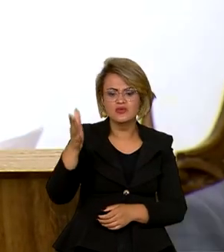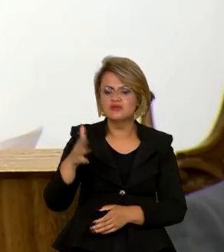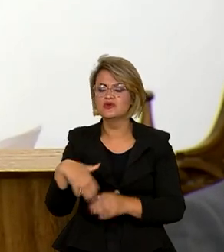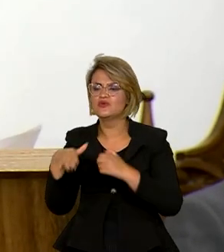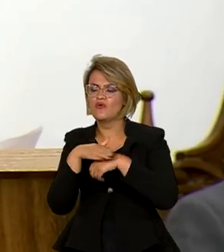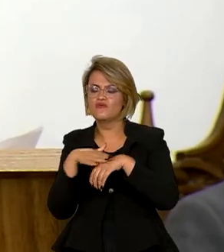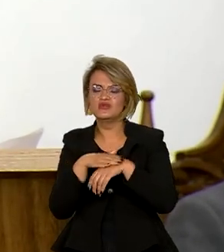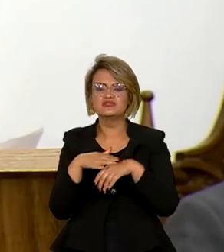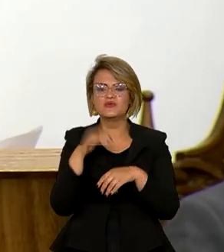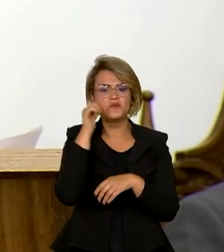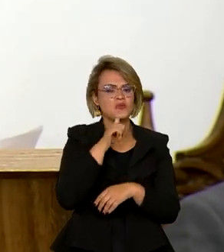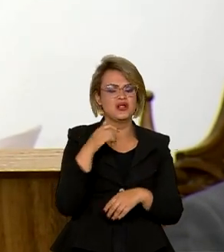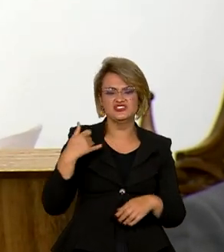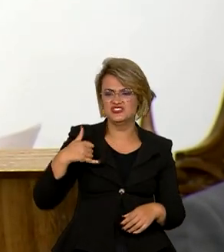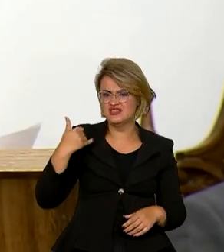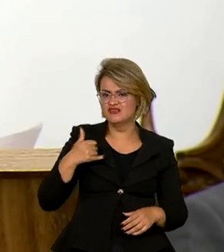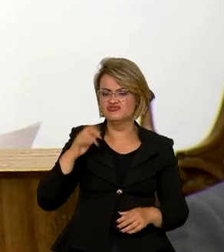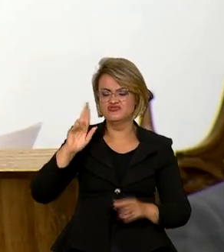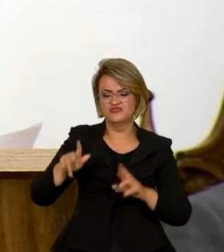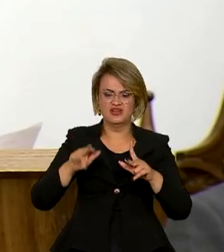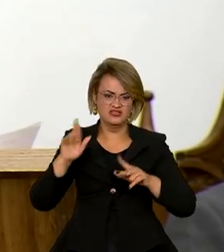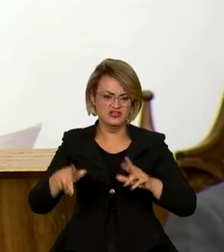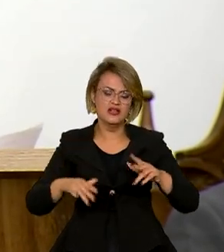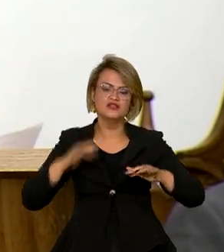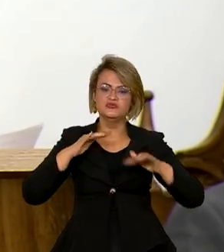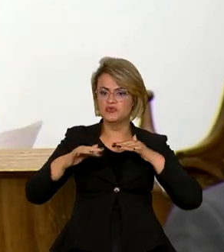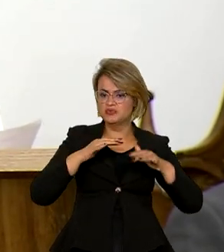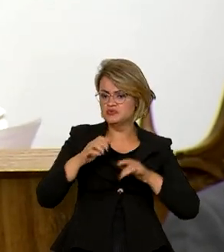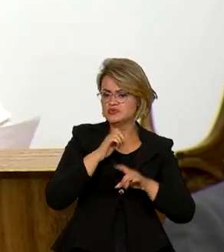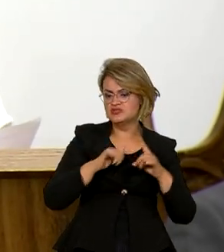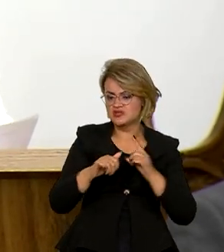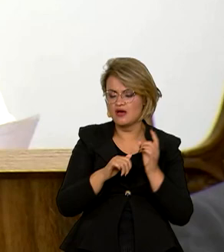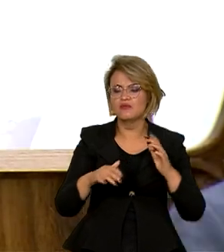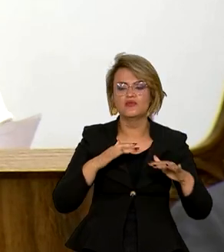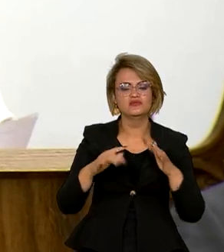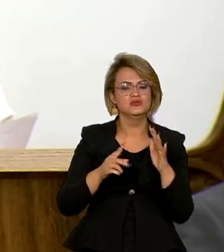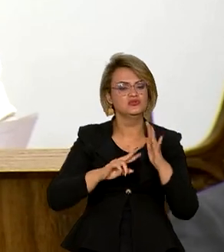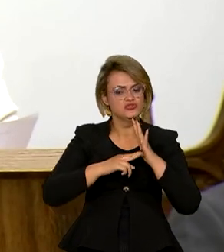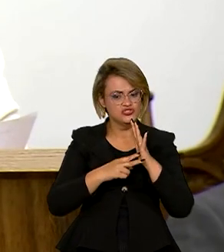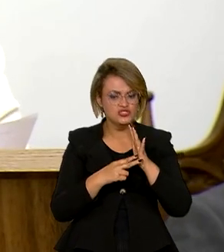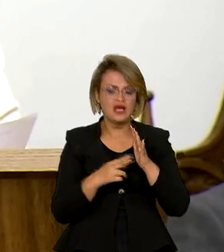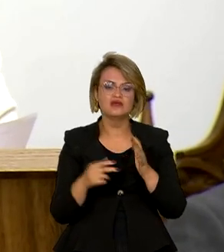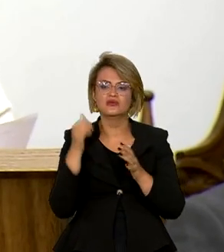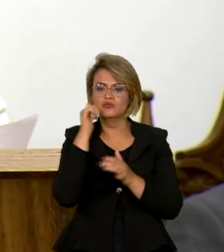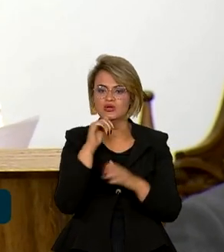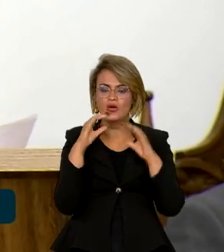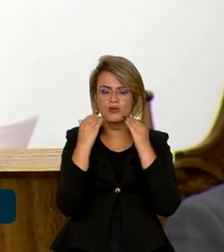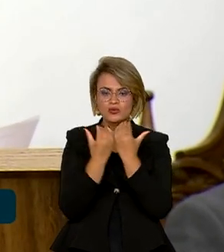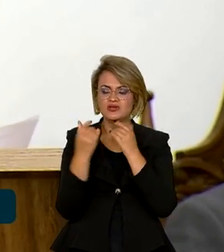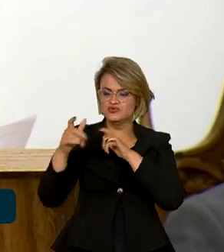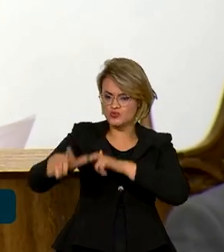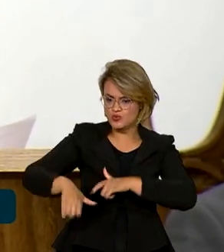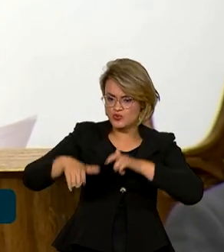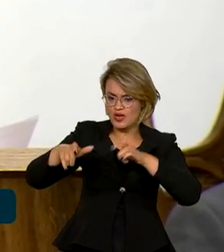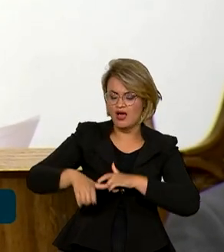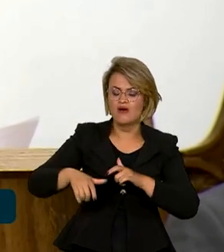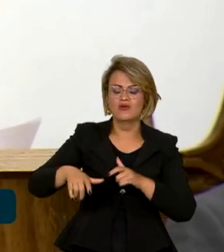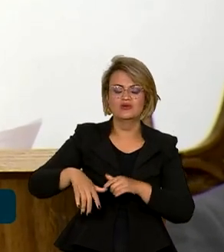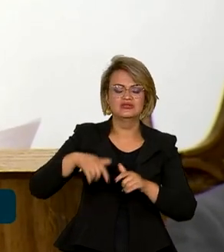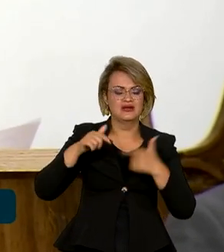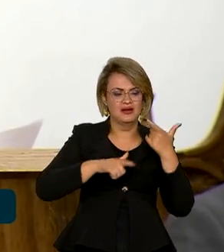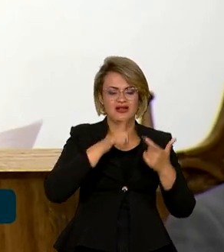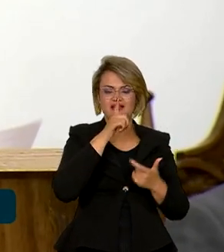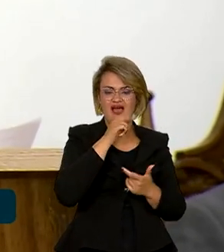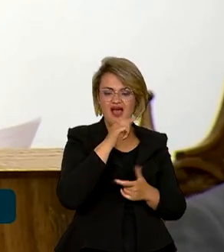diferentes idades, territórios, movimentos sociais, sindicais. As mulheres das comunidades rurais, das águas, das